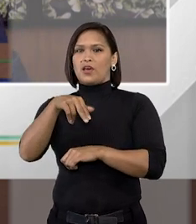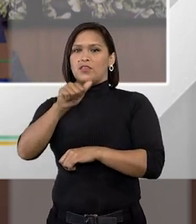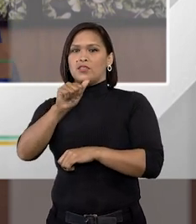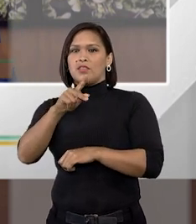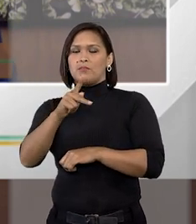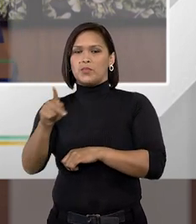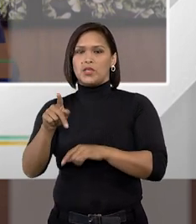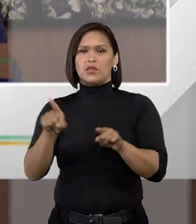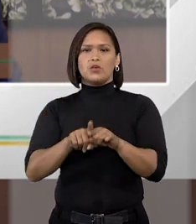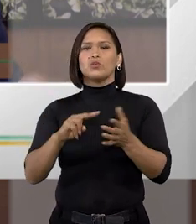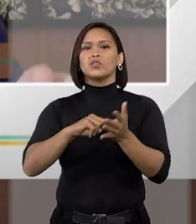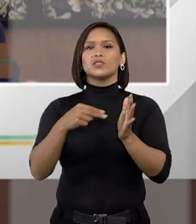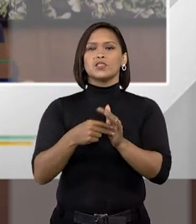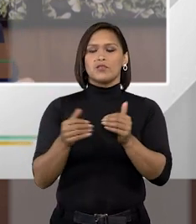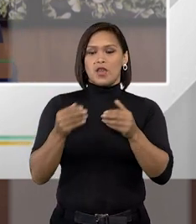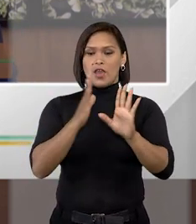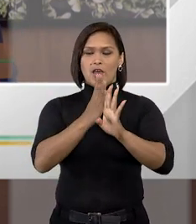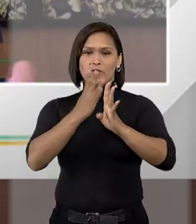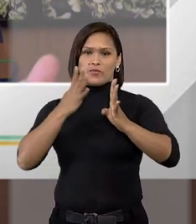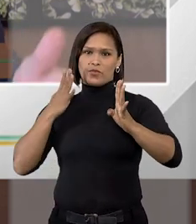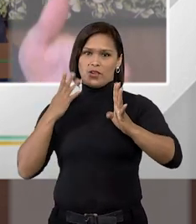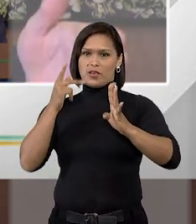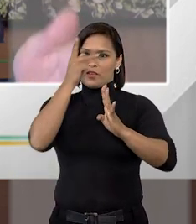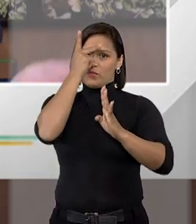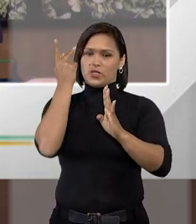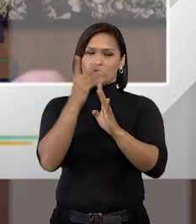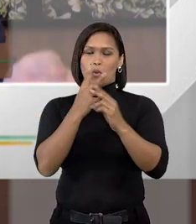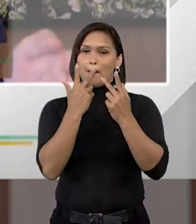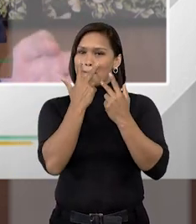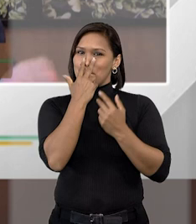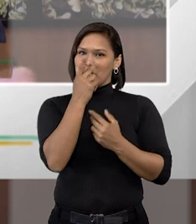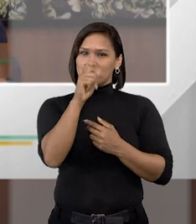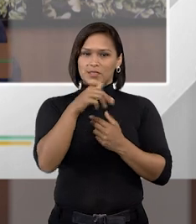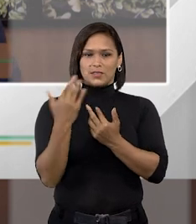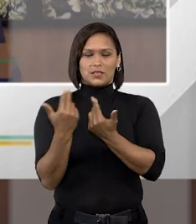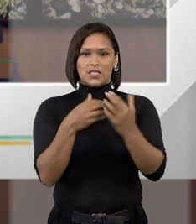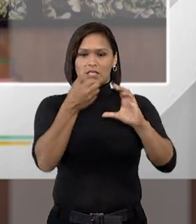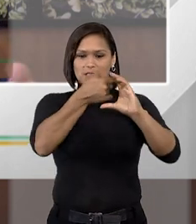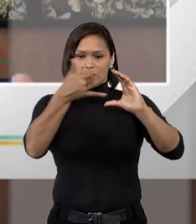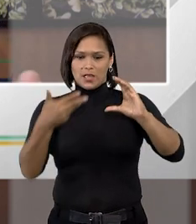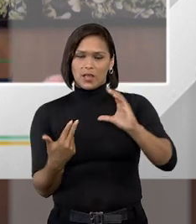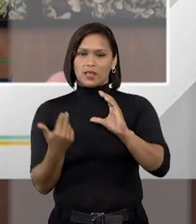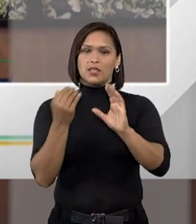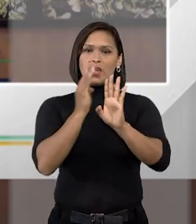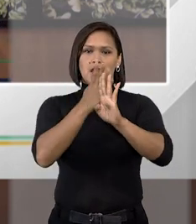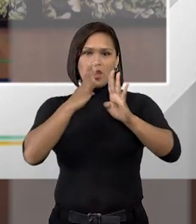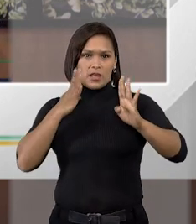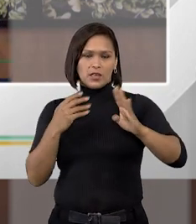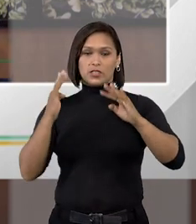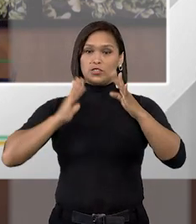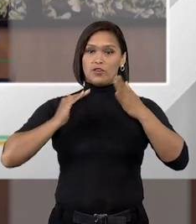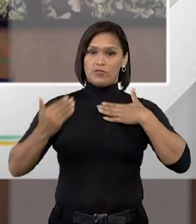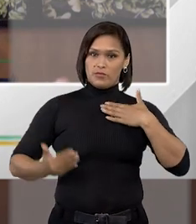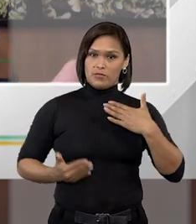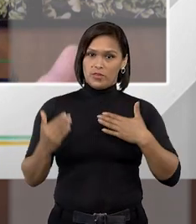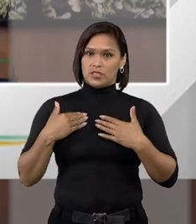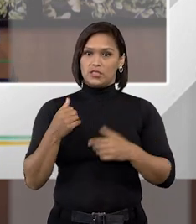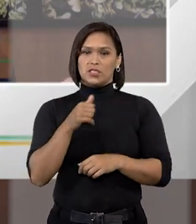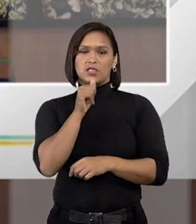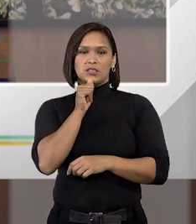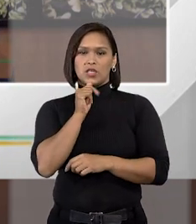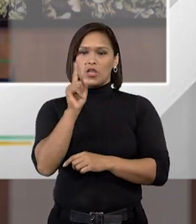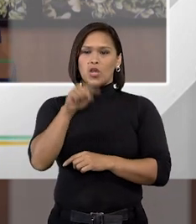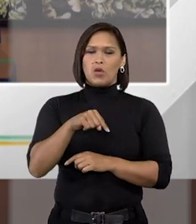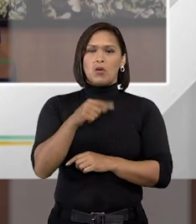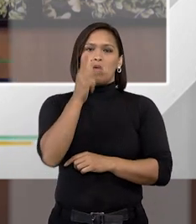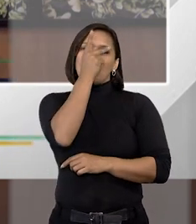line-up é enfilerar pessoas parecidas com as mesmas características físicas não adianta você